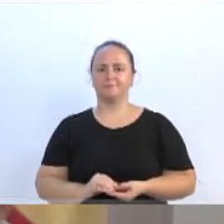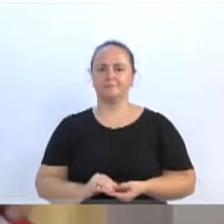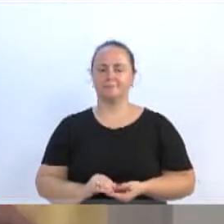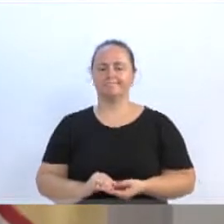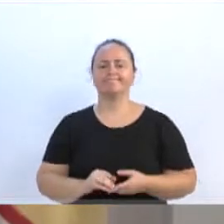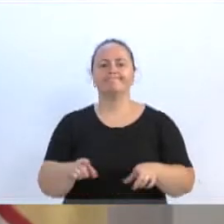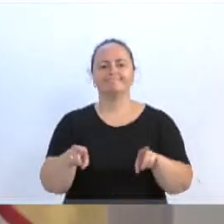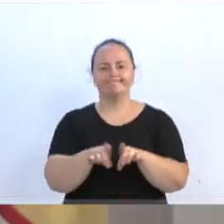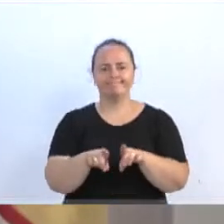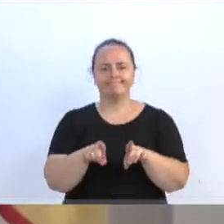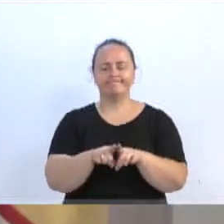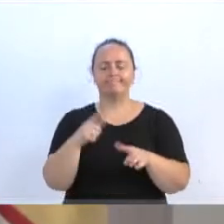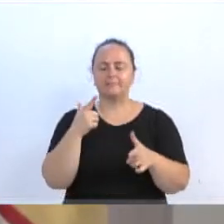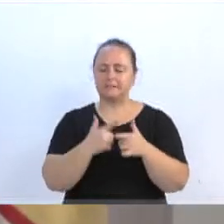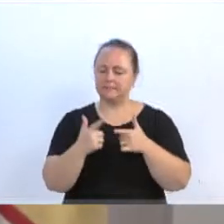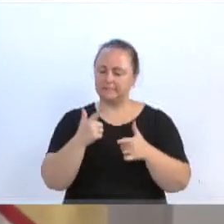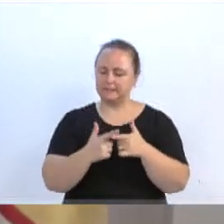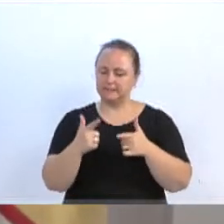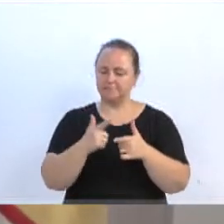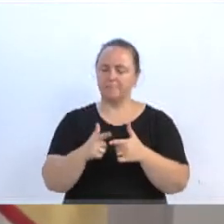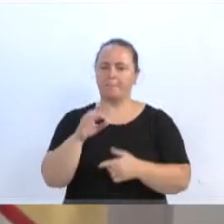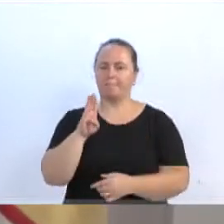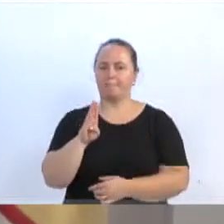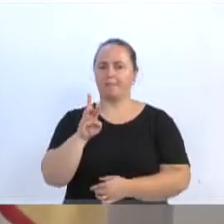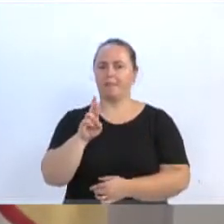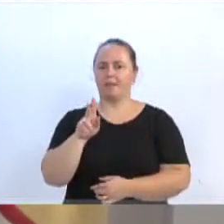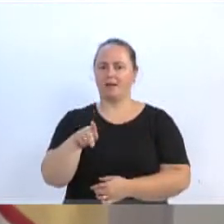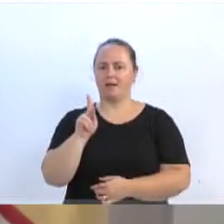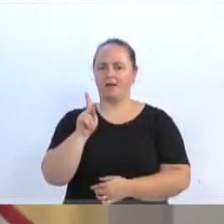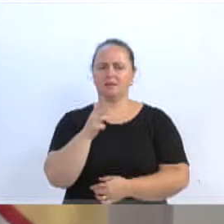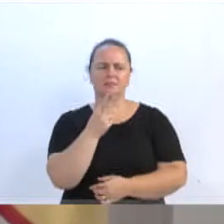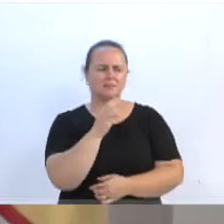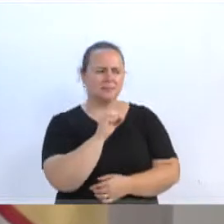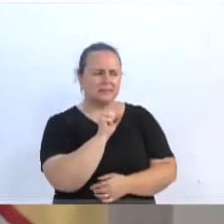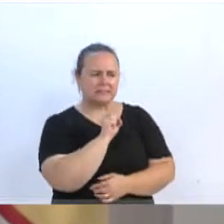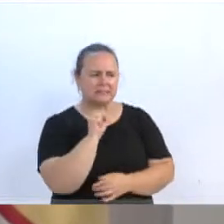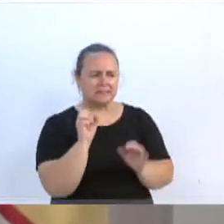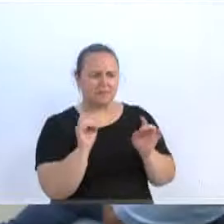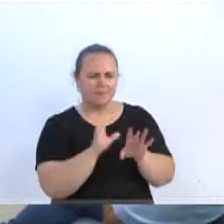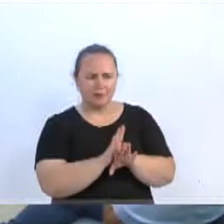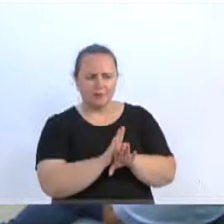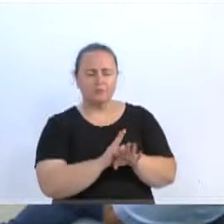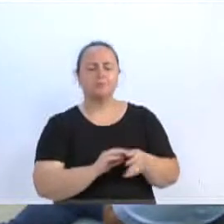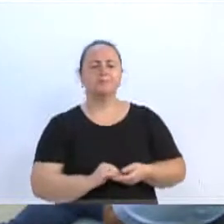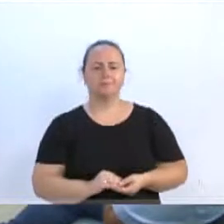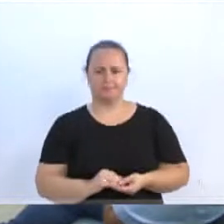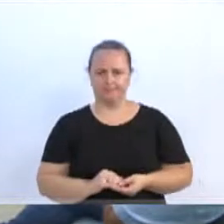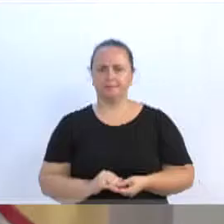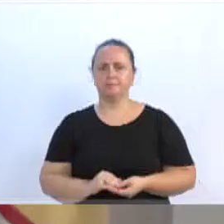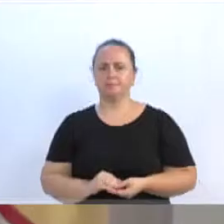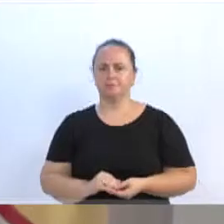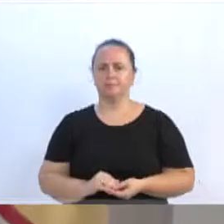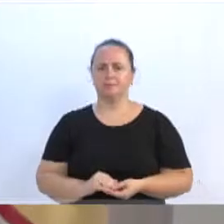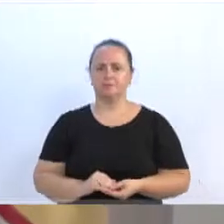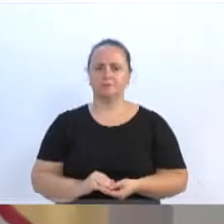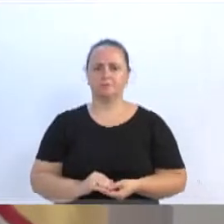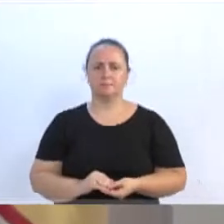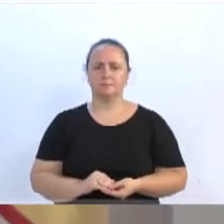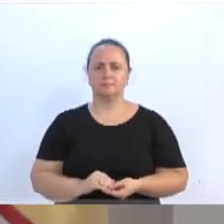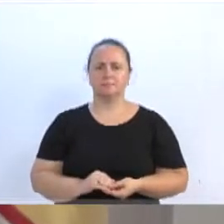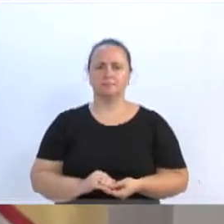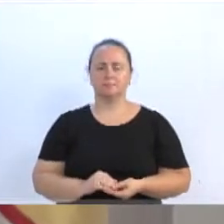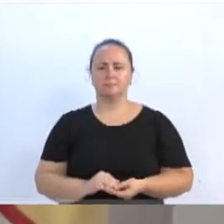BRK, novamente, nós estamos aí. Senhor presidente, 30 segundos para fazer o encerramento da minha fala. Mais 30 segundos, a vossa excelência. Muito obrigado. Vossa